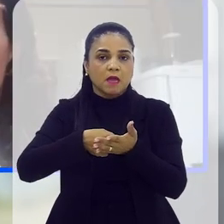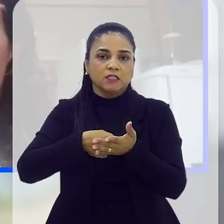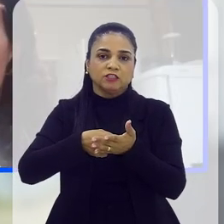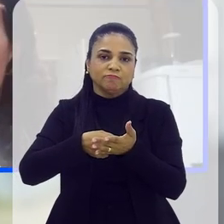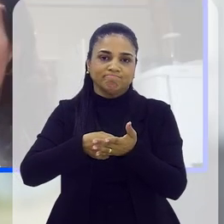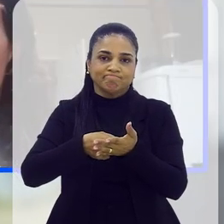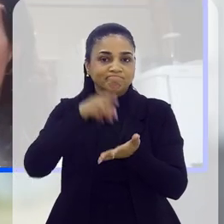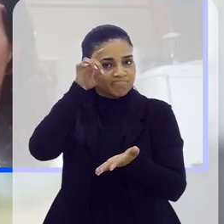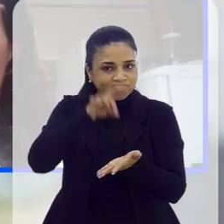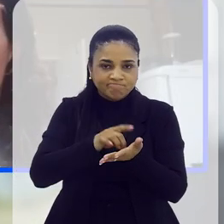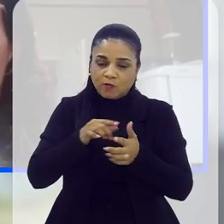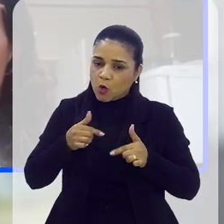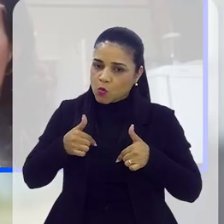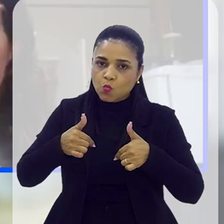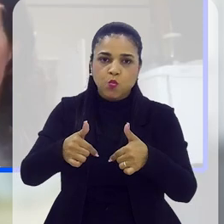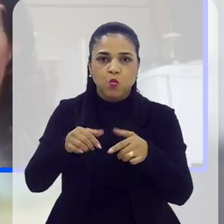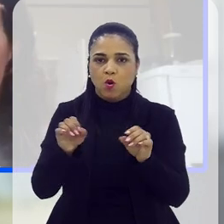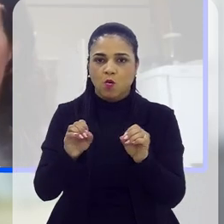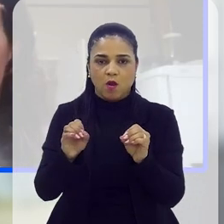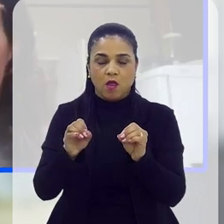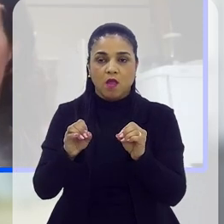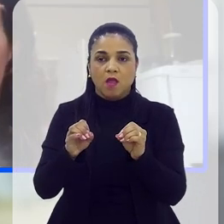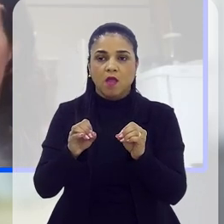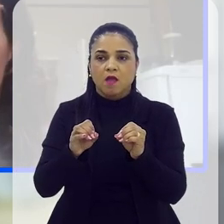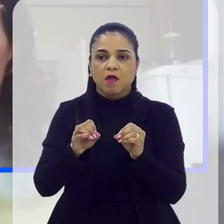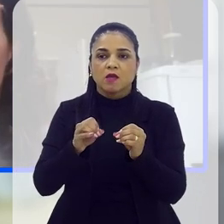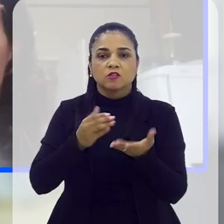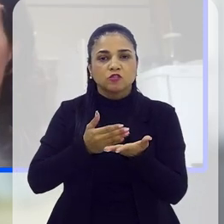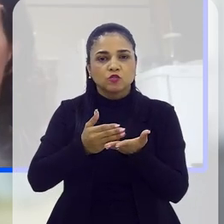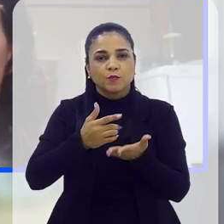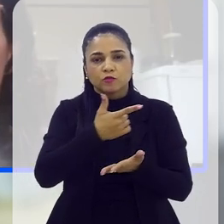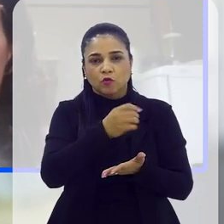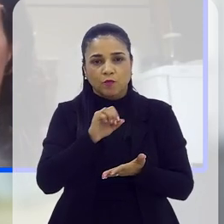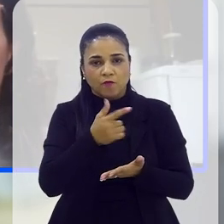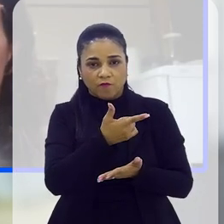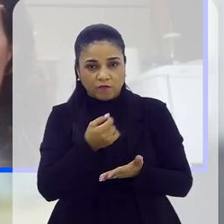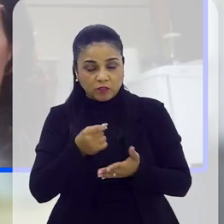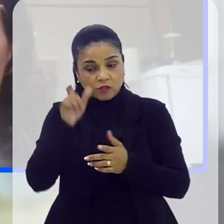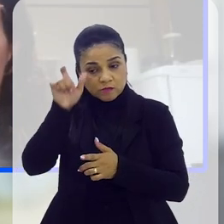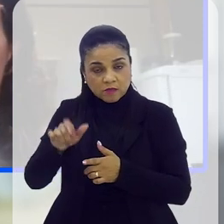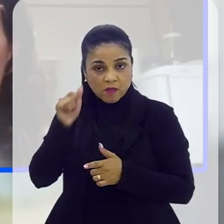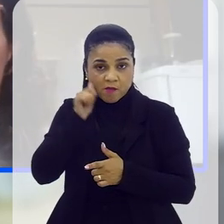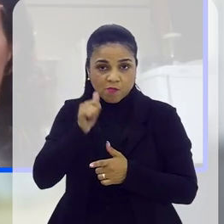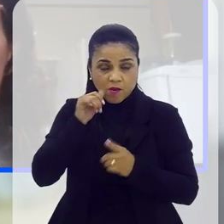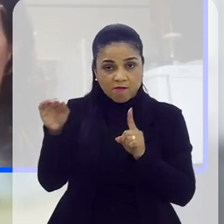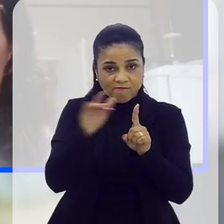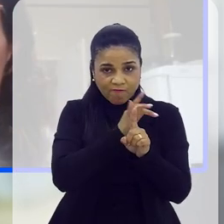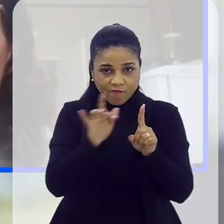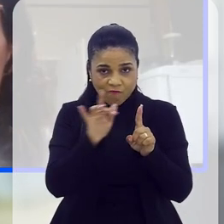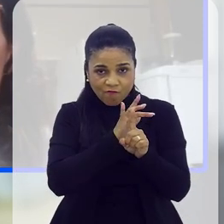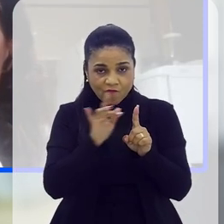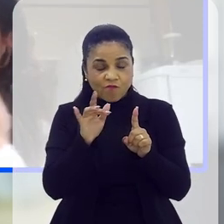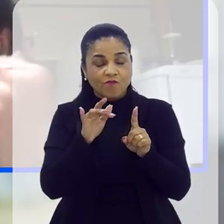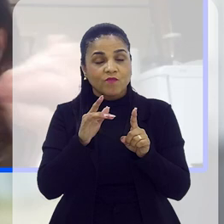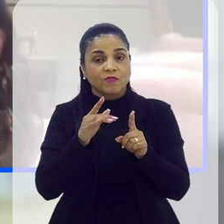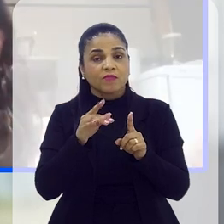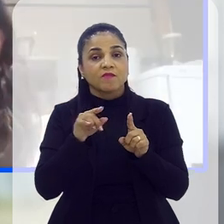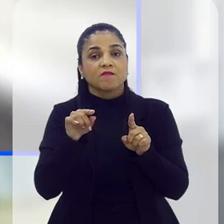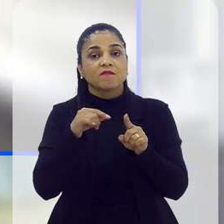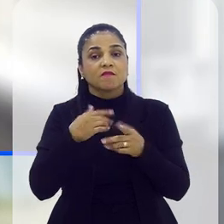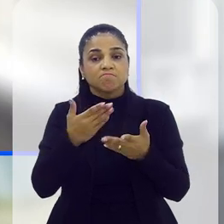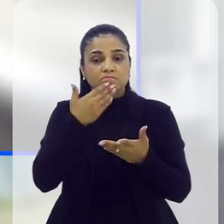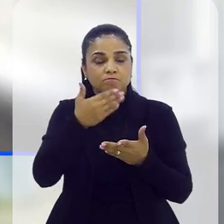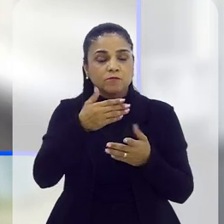não foi de fato efetiva, né? Então a gente tem uma área da Penha virtual desde 2020 que permite que a mulher em situação de violência doméstica possa